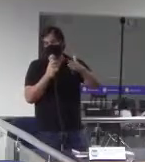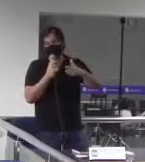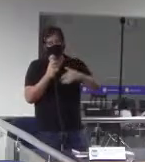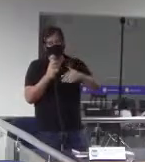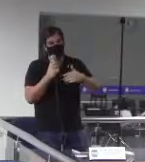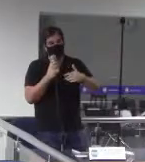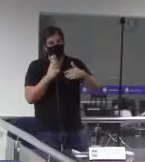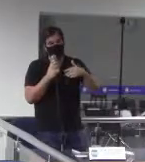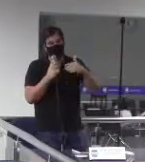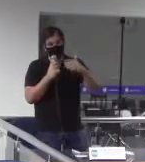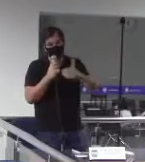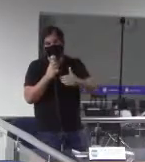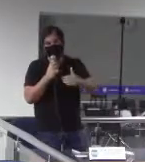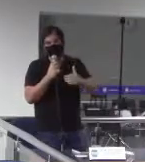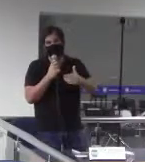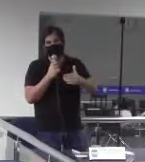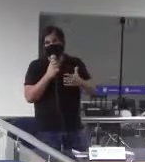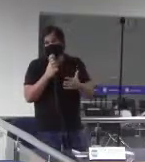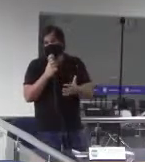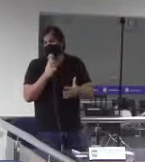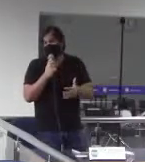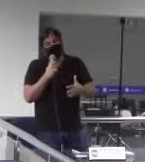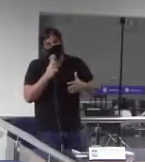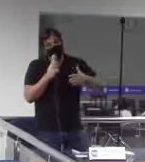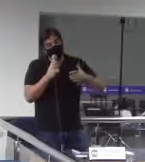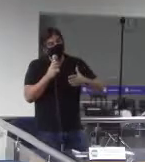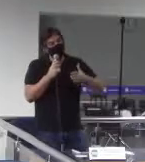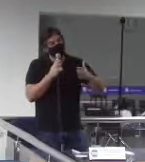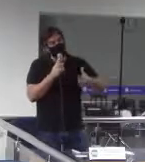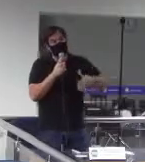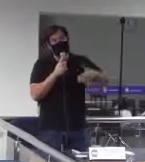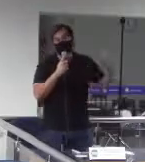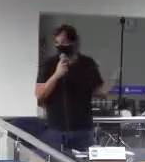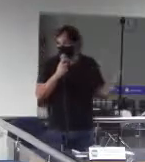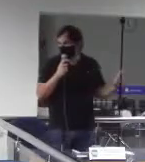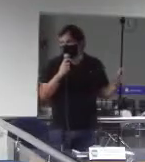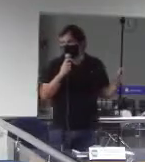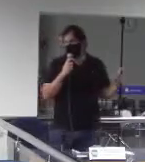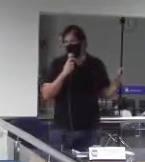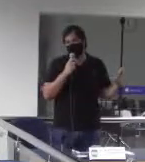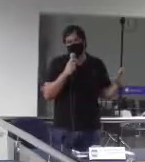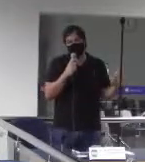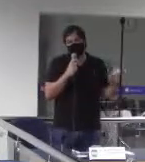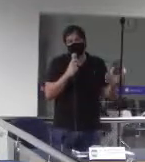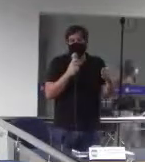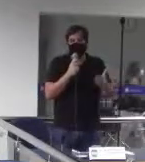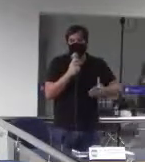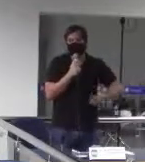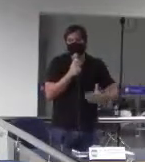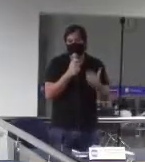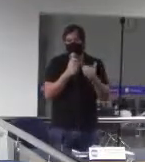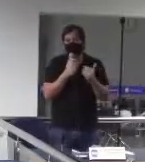prioritários na vacinação, o governador não aumentou o número de vacinas, mas